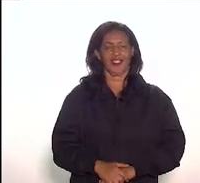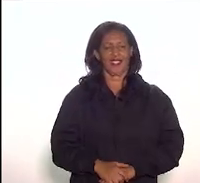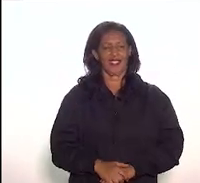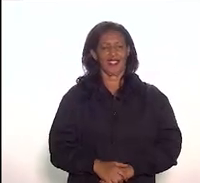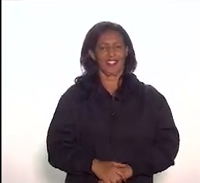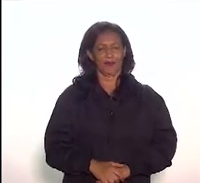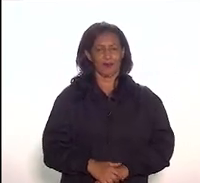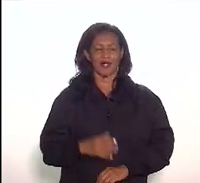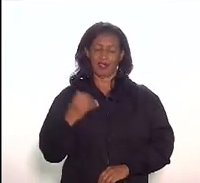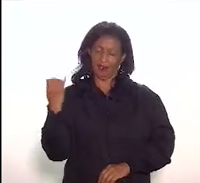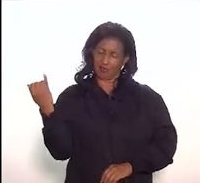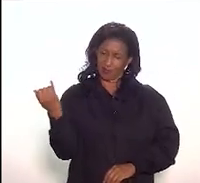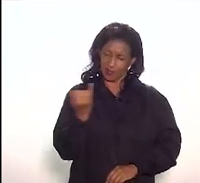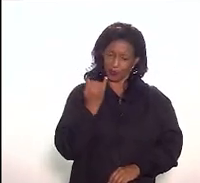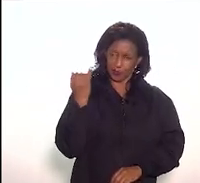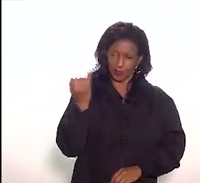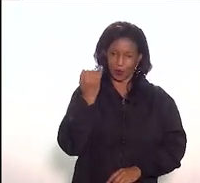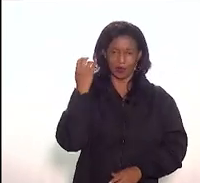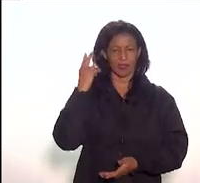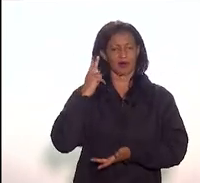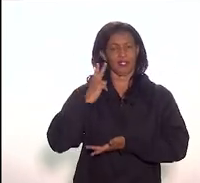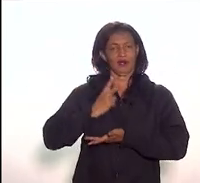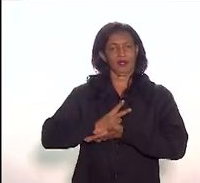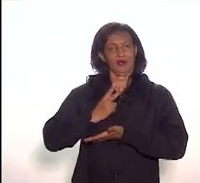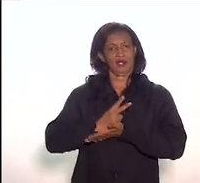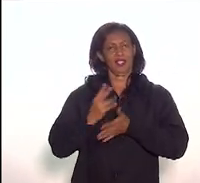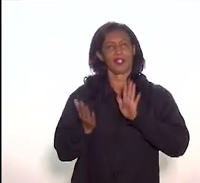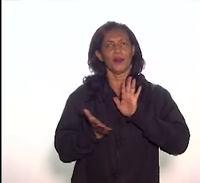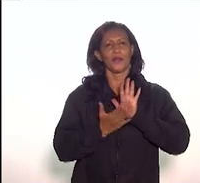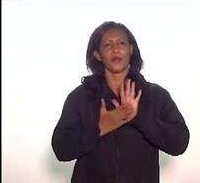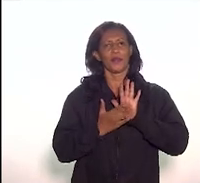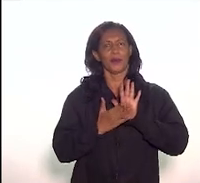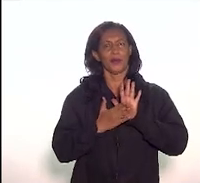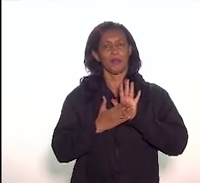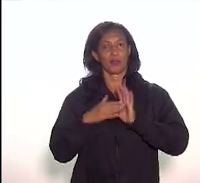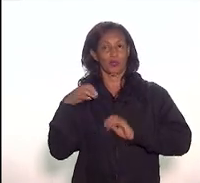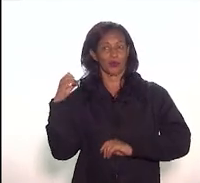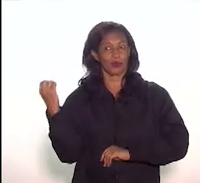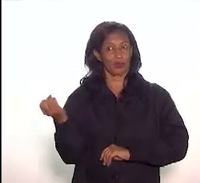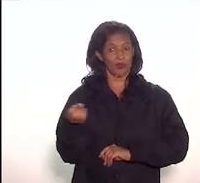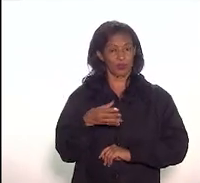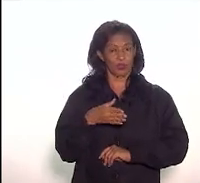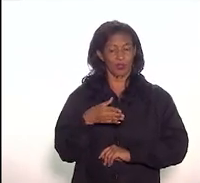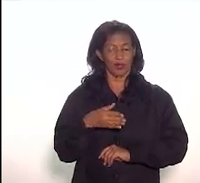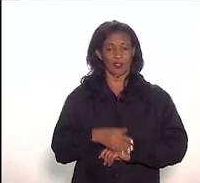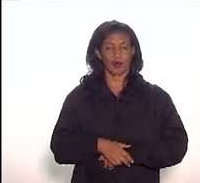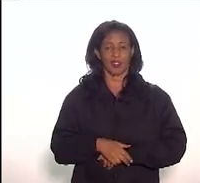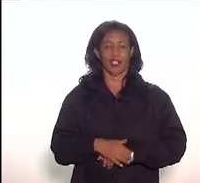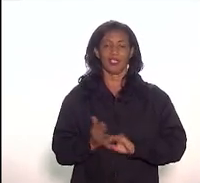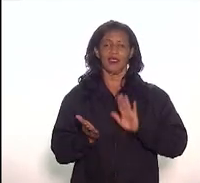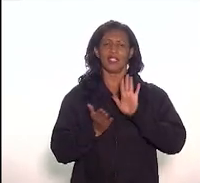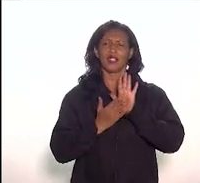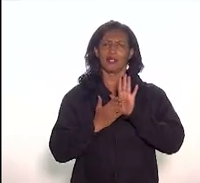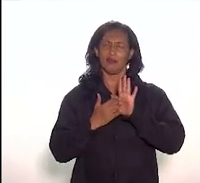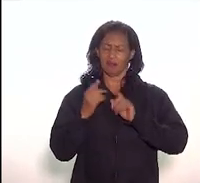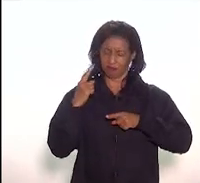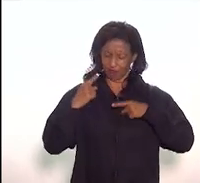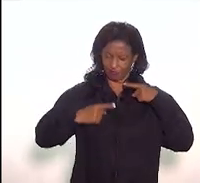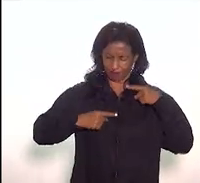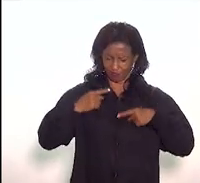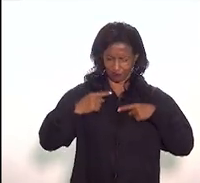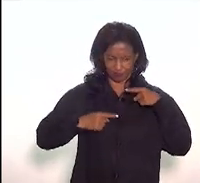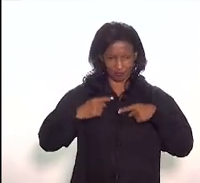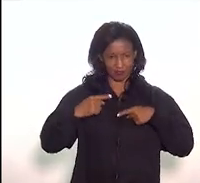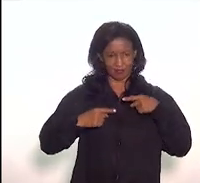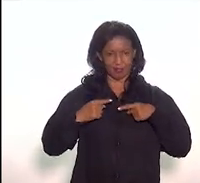importante mesmo, que é uma proposta inovadora e essa proposta de discussão vai